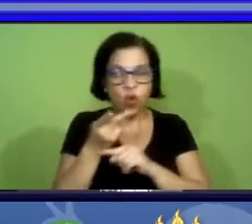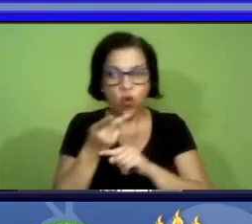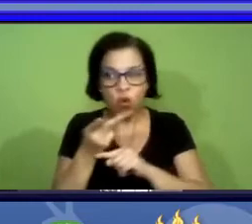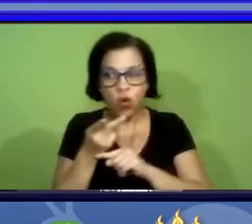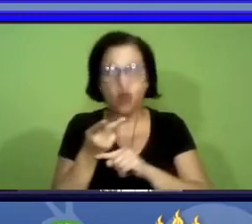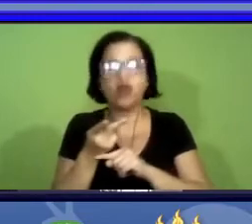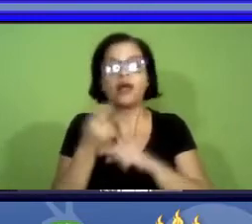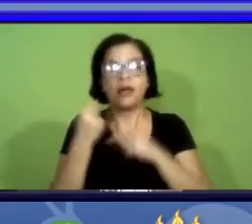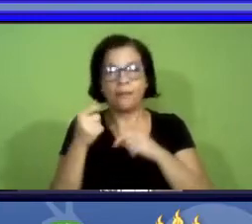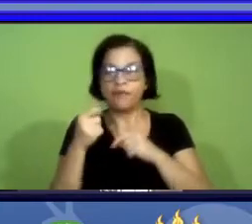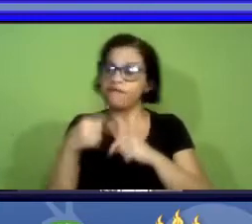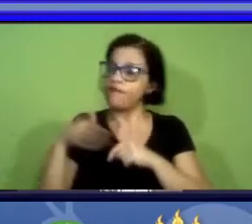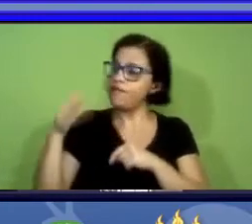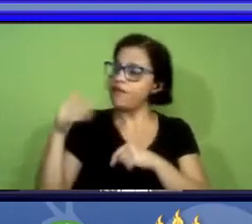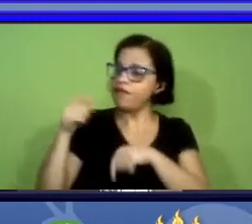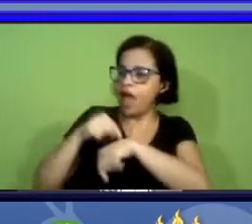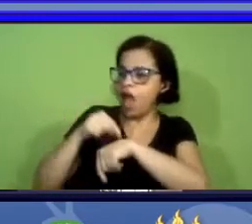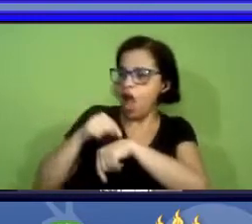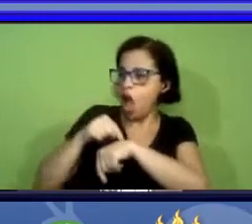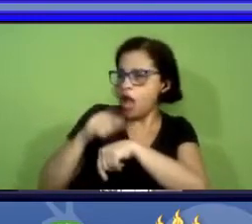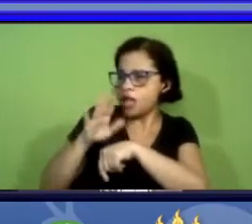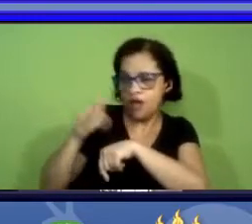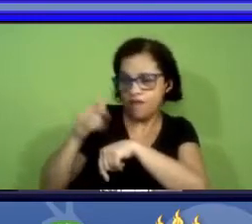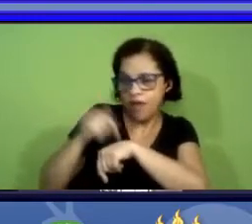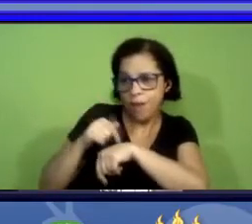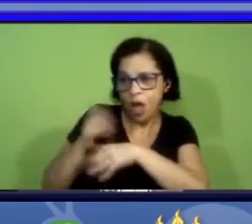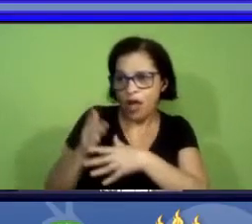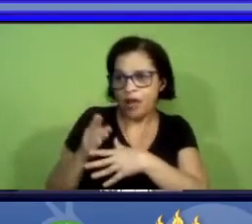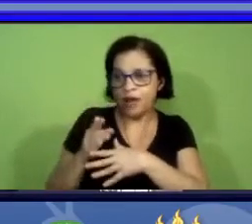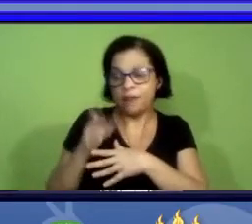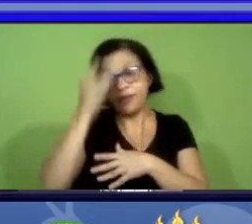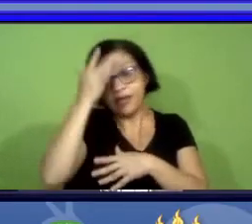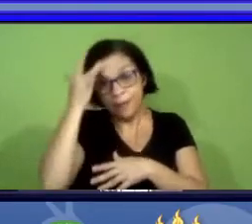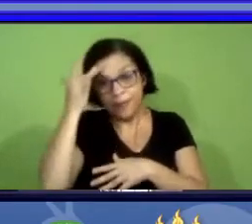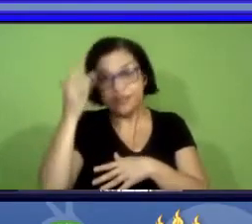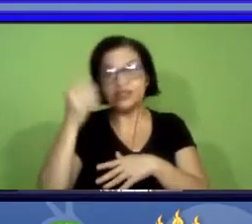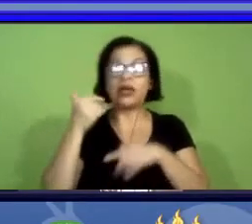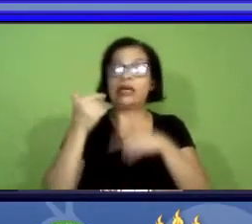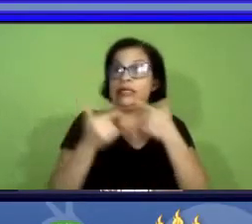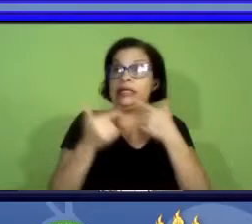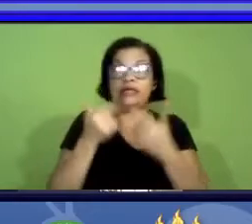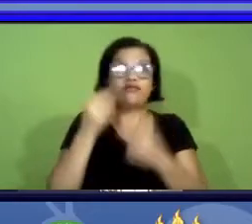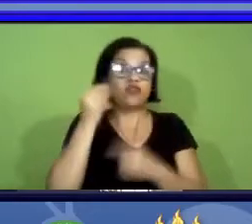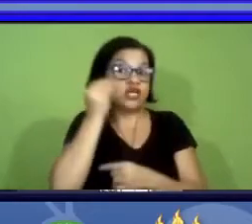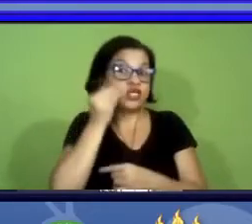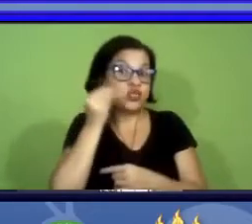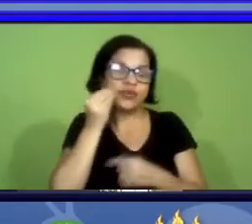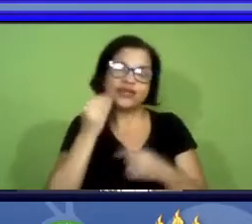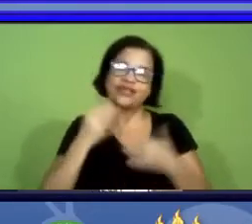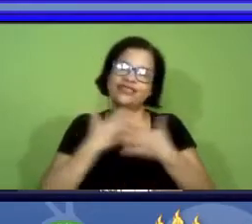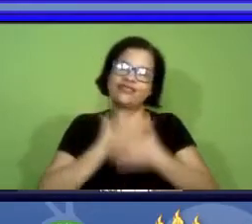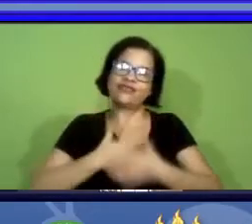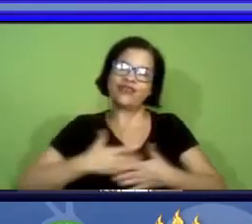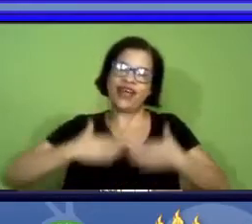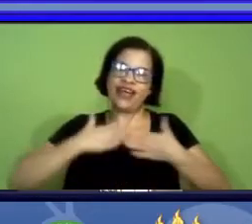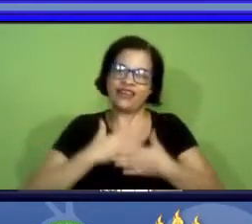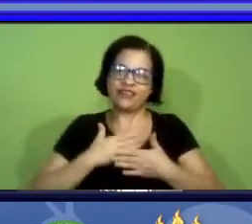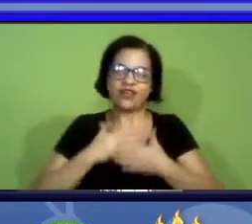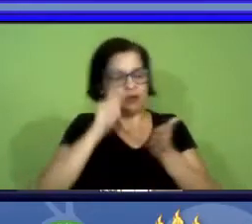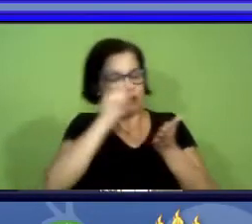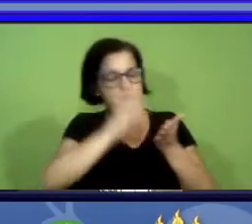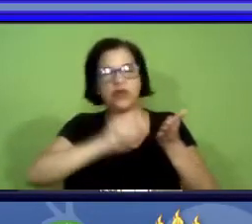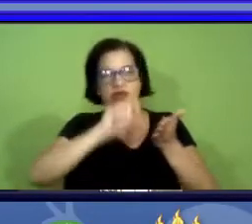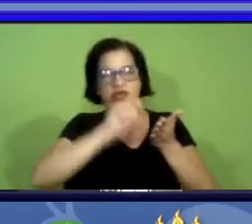tem que mandar embora porque a pessoa se dedica e foi uma experiência extremamente agradável nos relatos